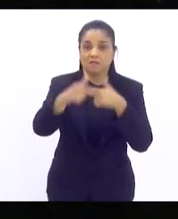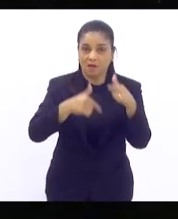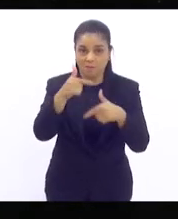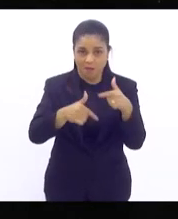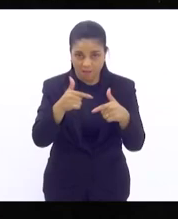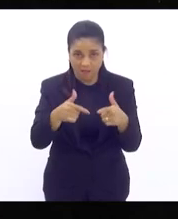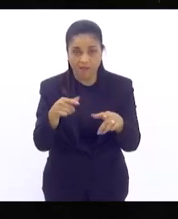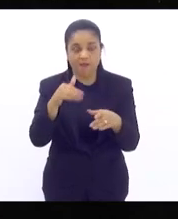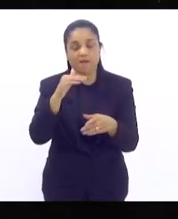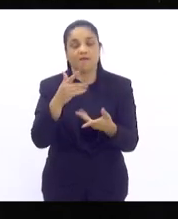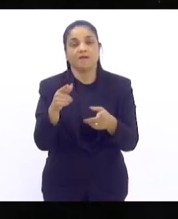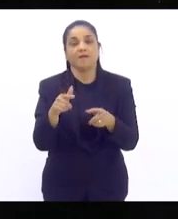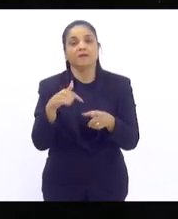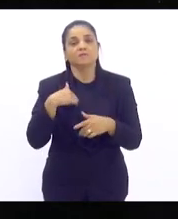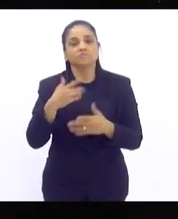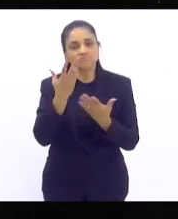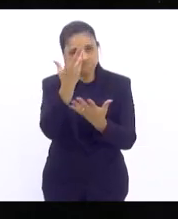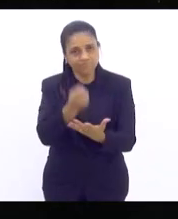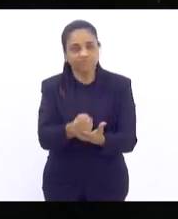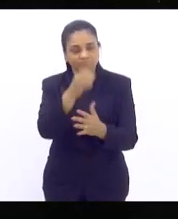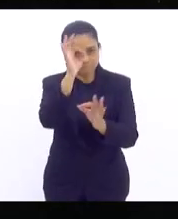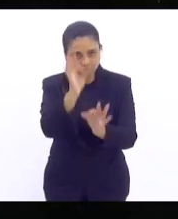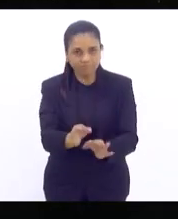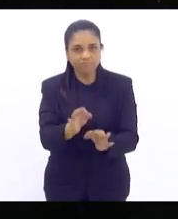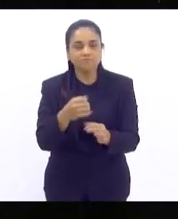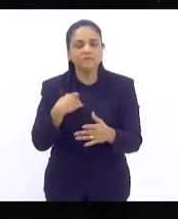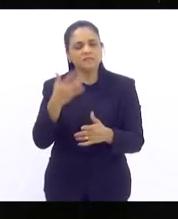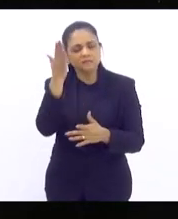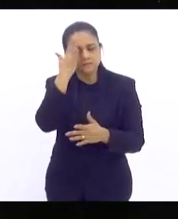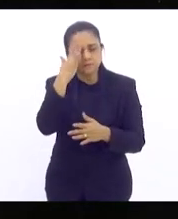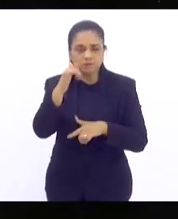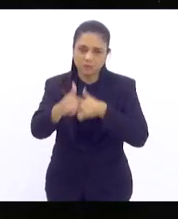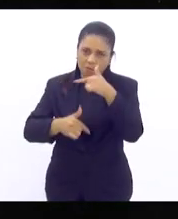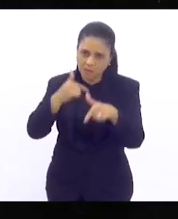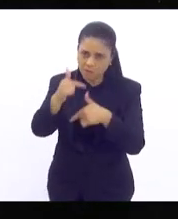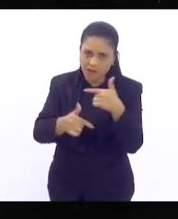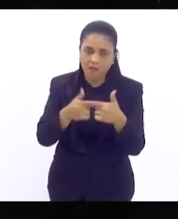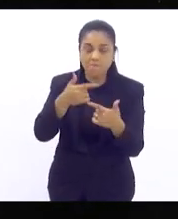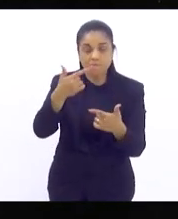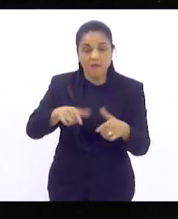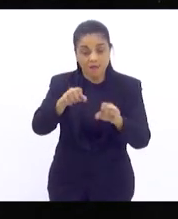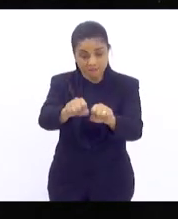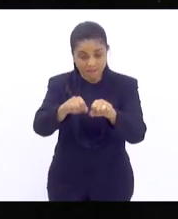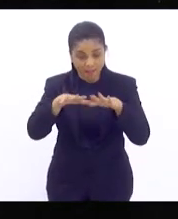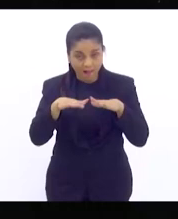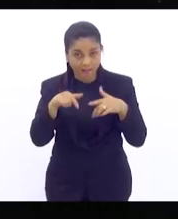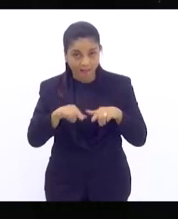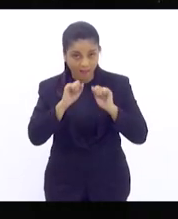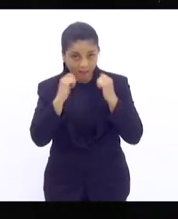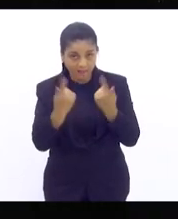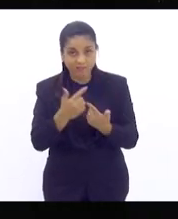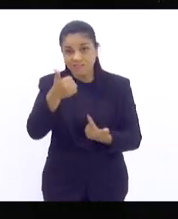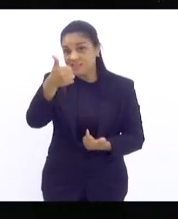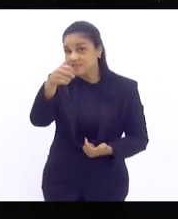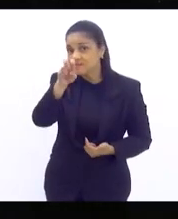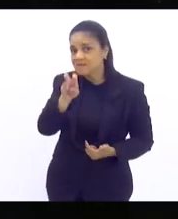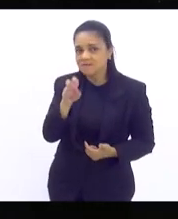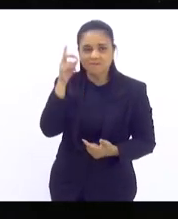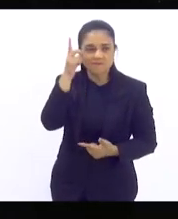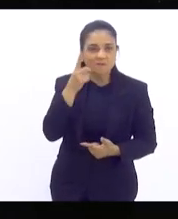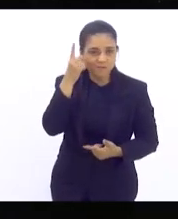mulheres sabemos que precisamos avançar muito mais. Aqui na LERJ somos 15 deputadas, ou seja,